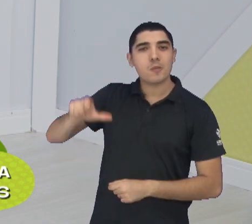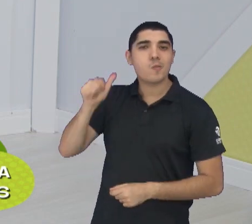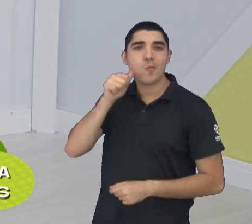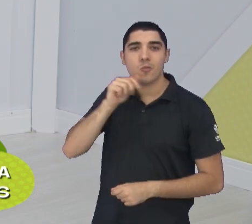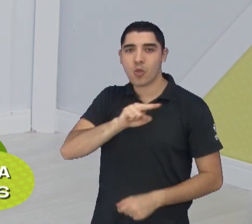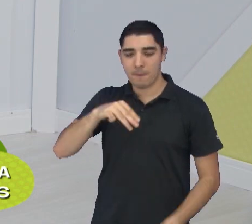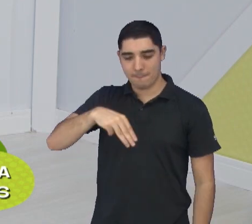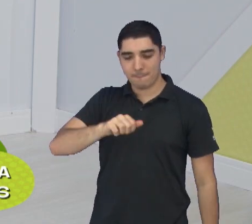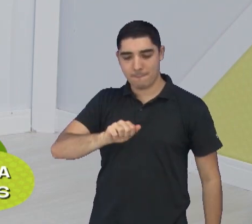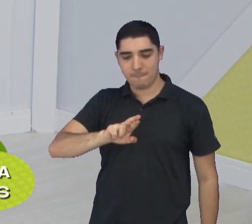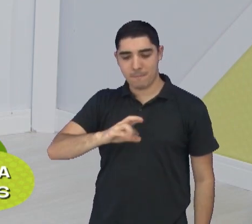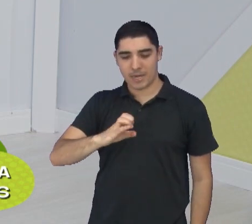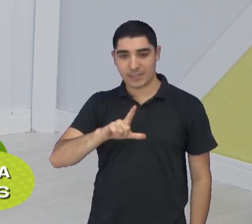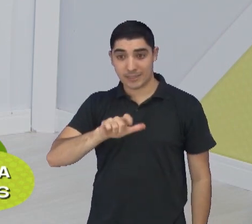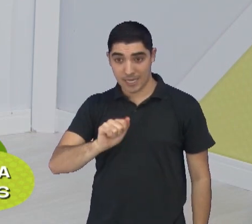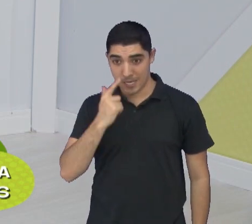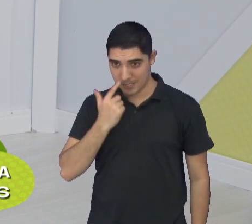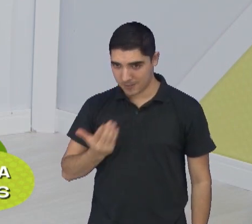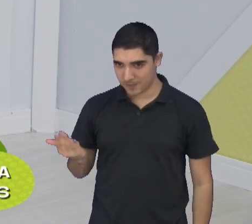Honório. Solta, Matheus!